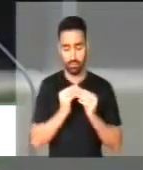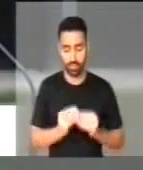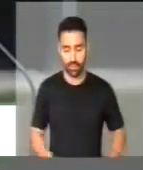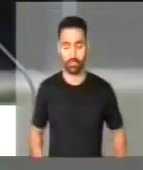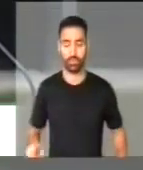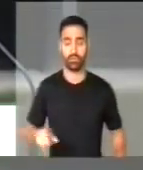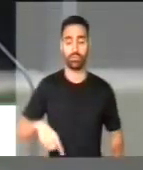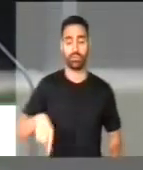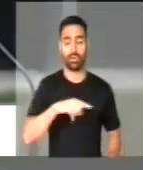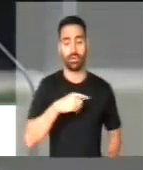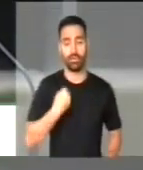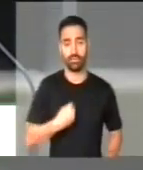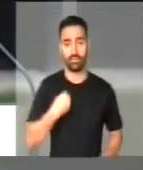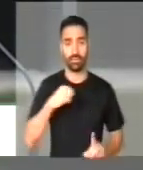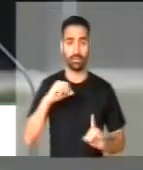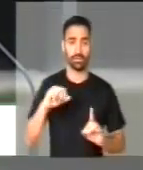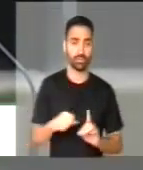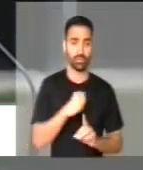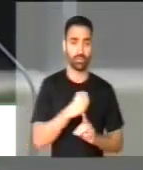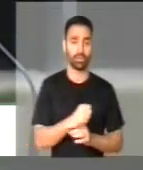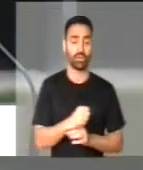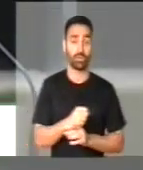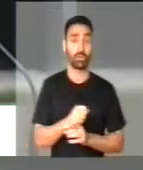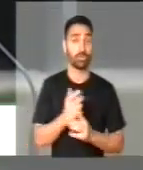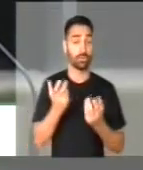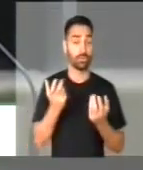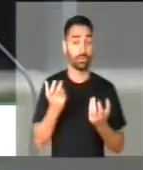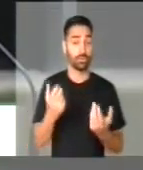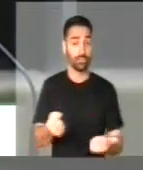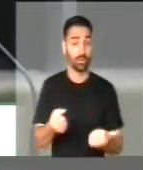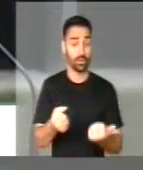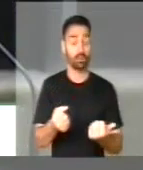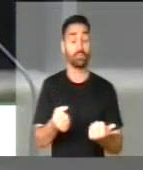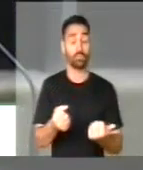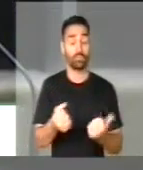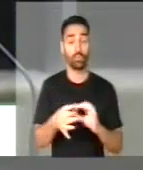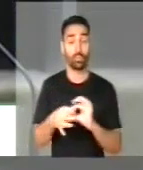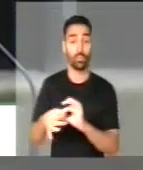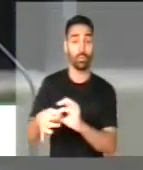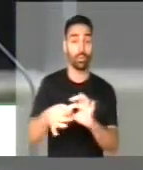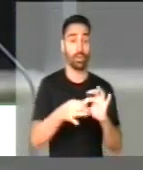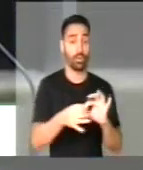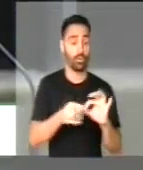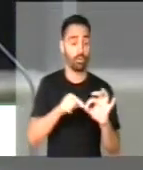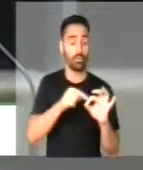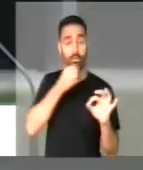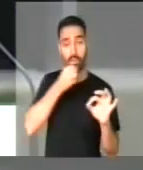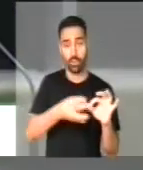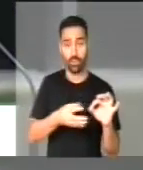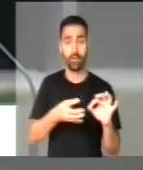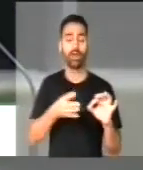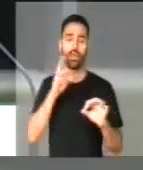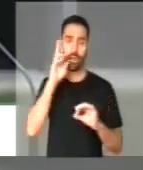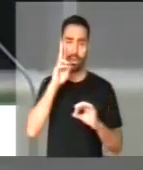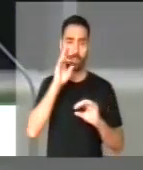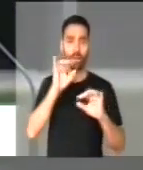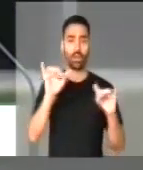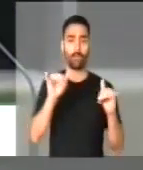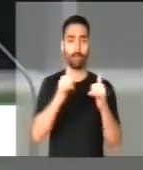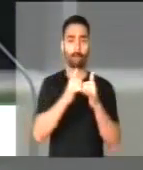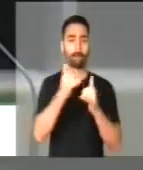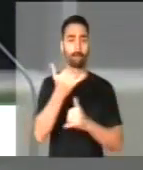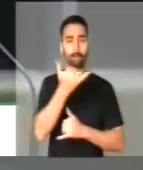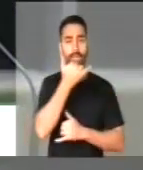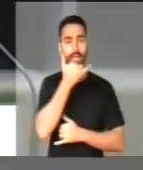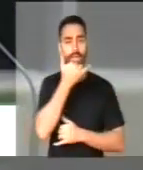coletivo. Então vamos fazer uma corrente do bem. E lembro aqui que o perdão não é uma